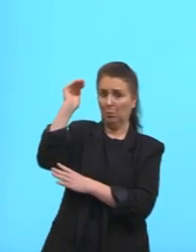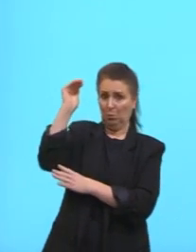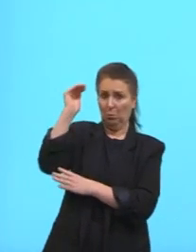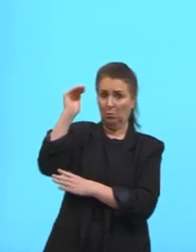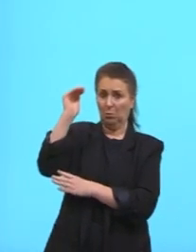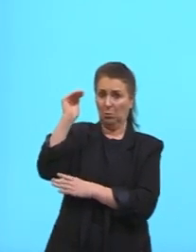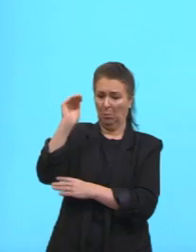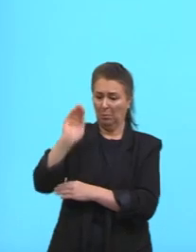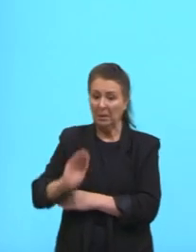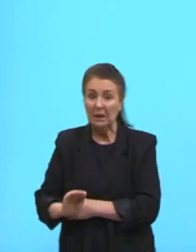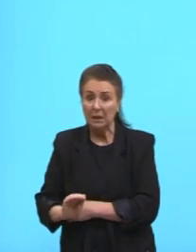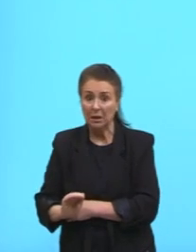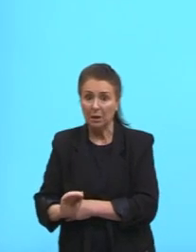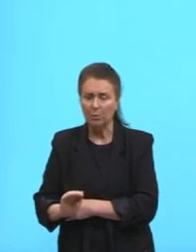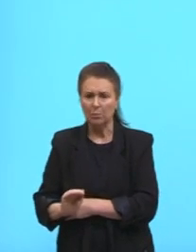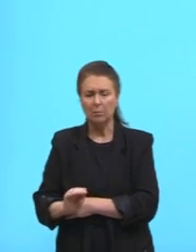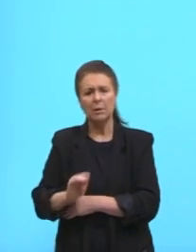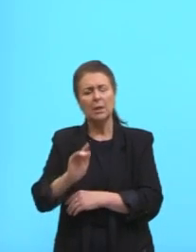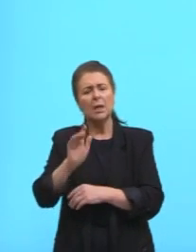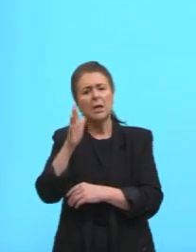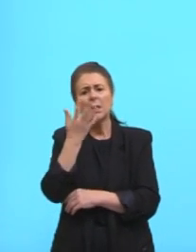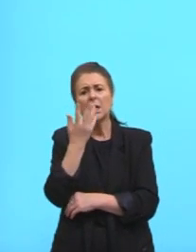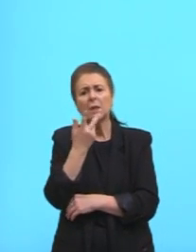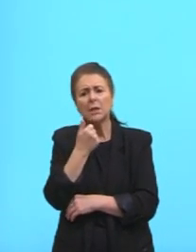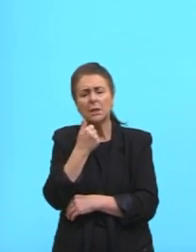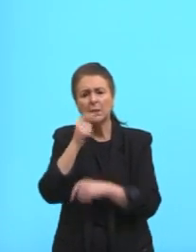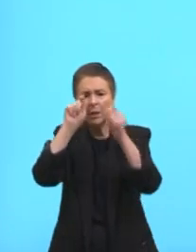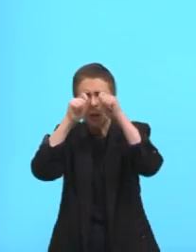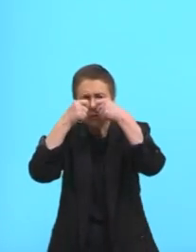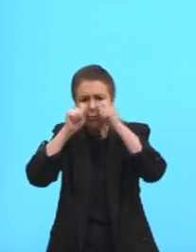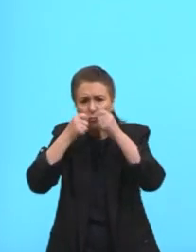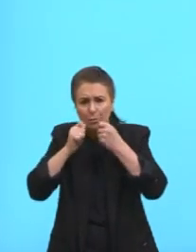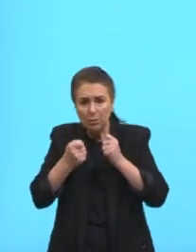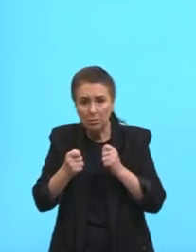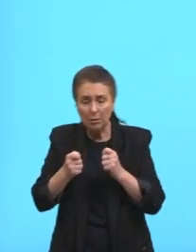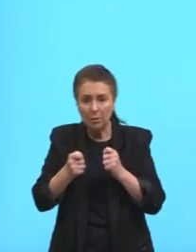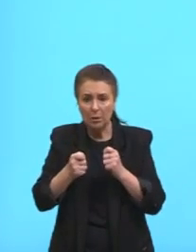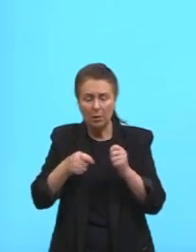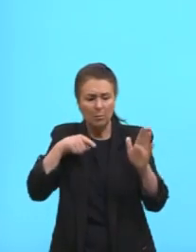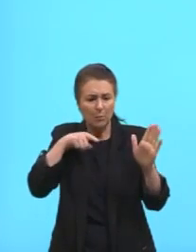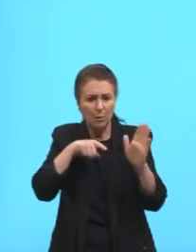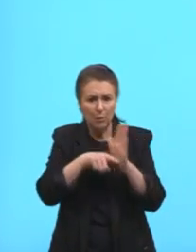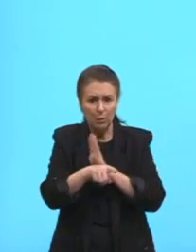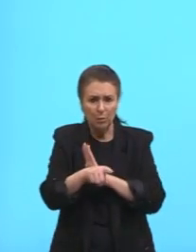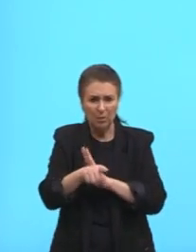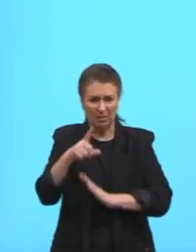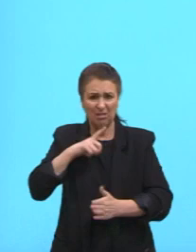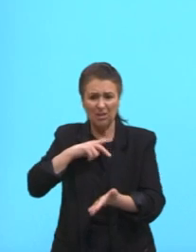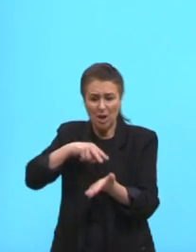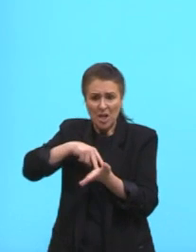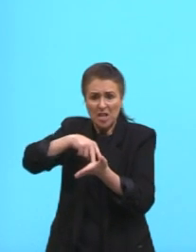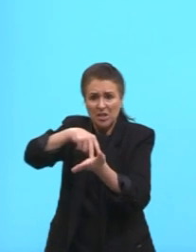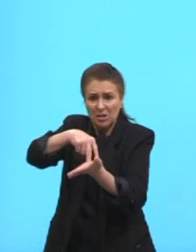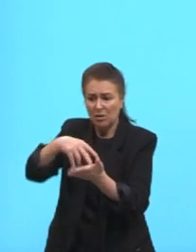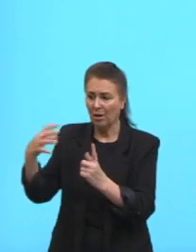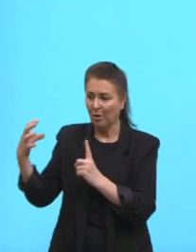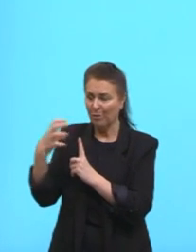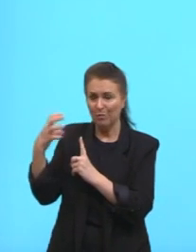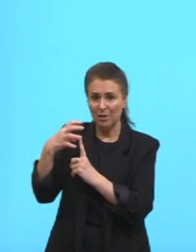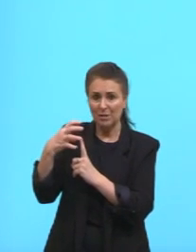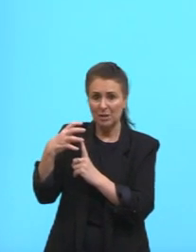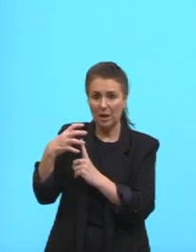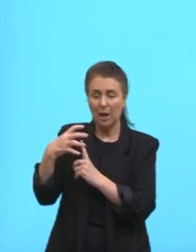e a criancinha chorando, né? E daí diz, haverá ainda quem resista a poderosa influência do partido